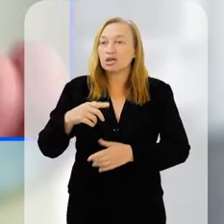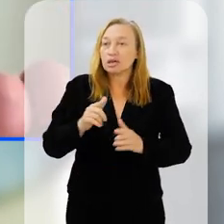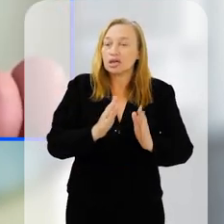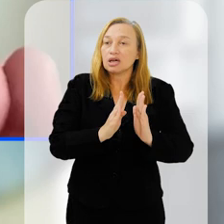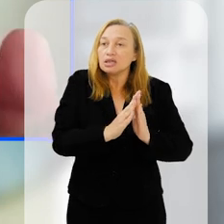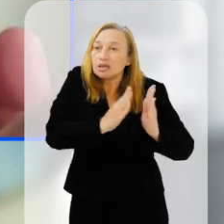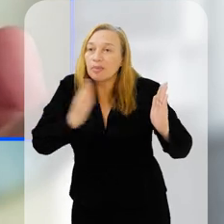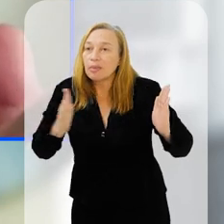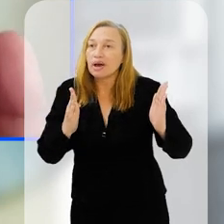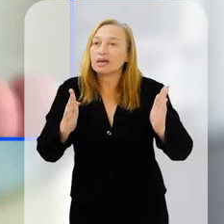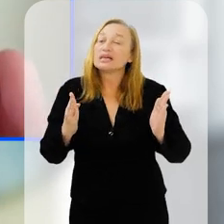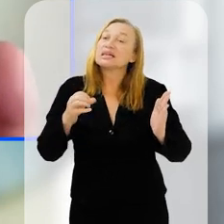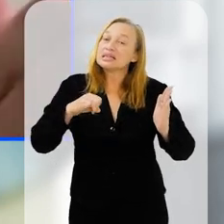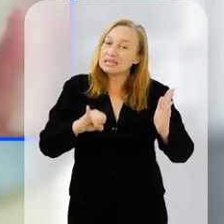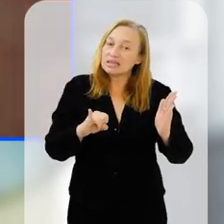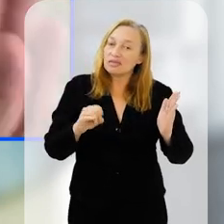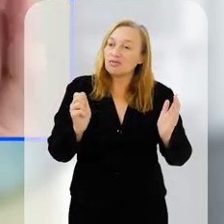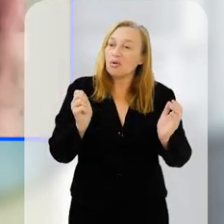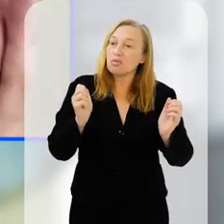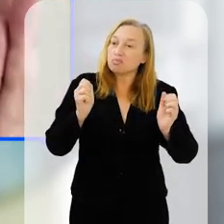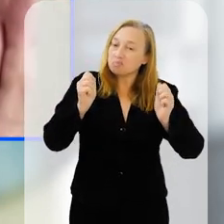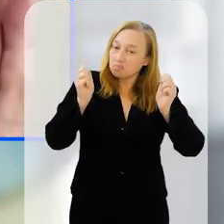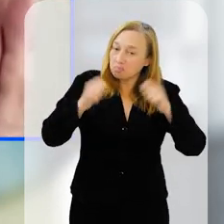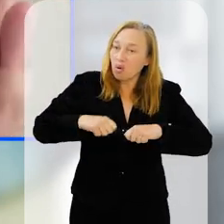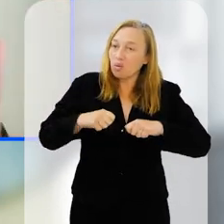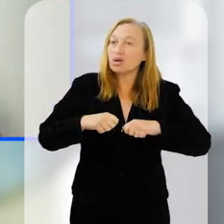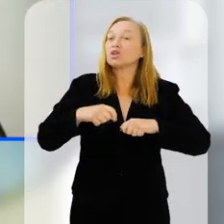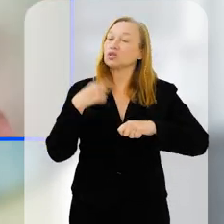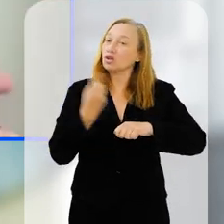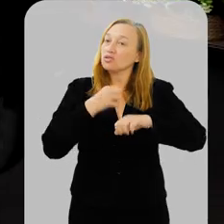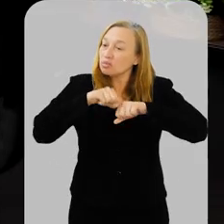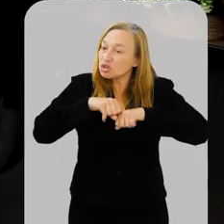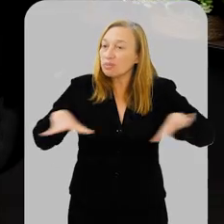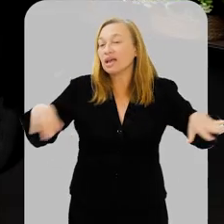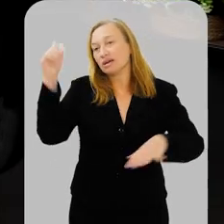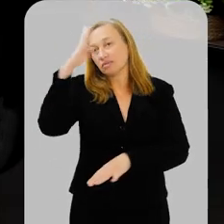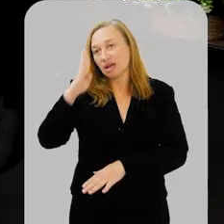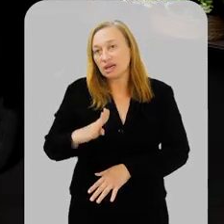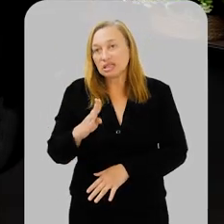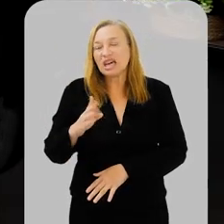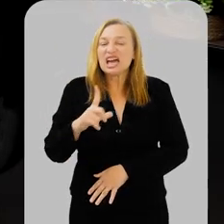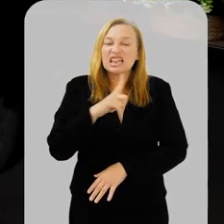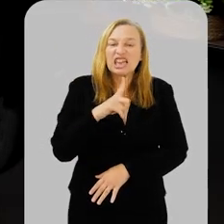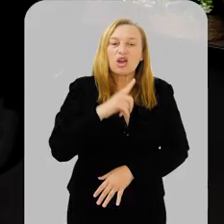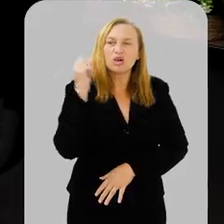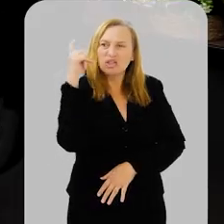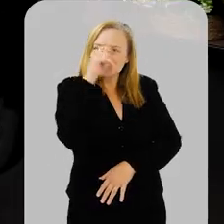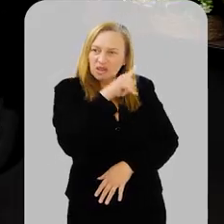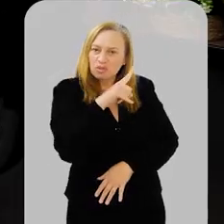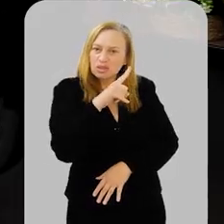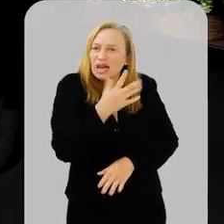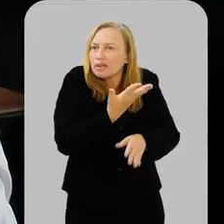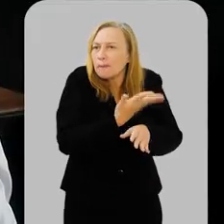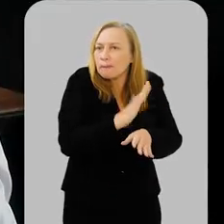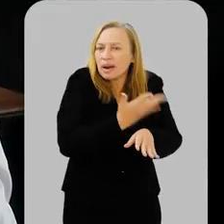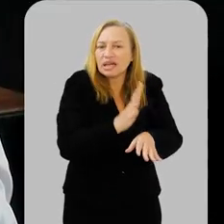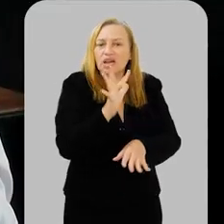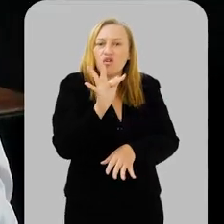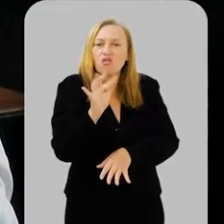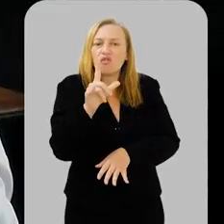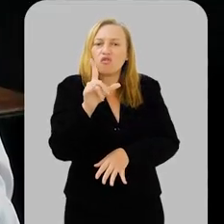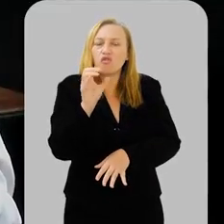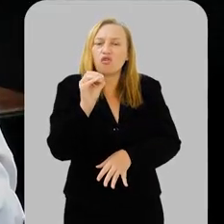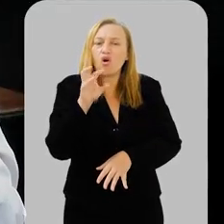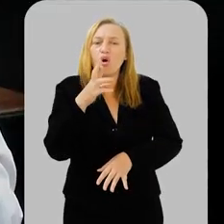em escala maior, se ele der certo, a gente precisa espalhar ele pelo Brasil. E existe, assim, uma dificuldade para colocar ele em